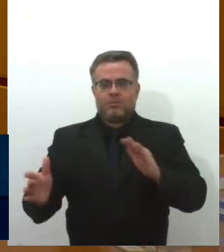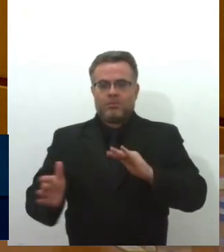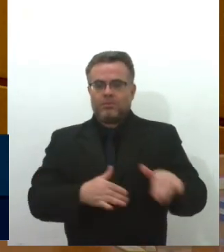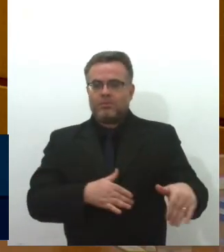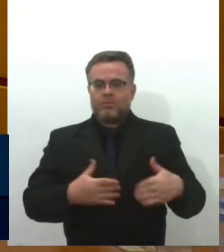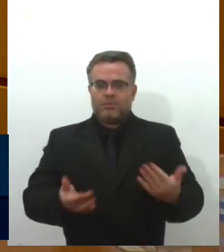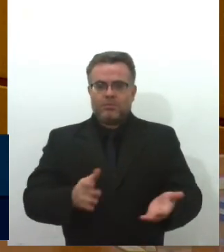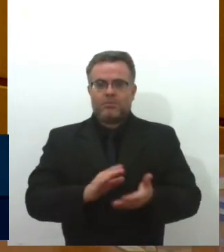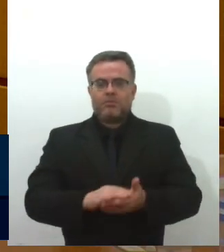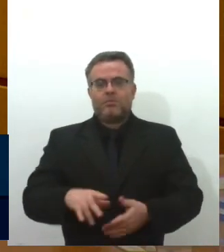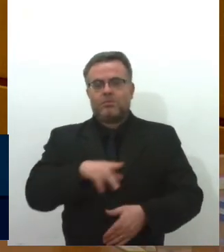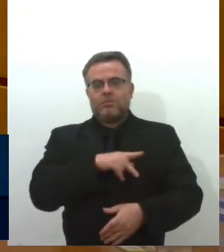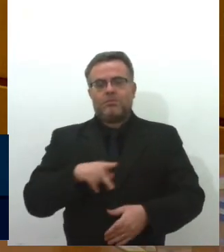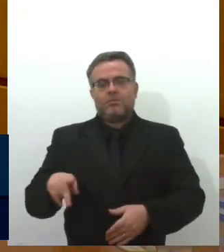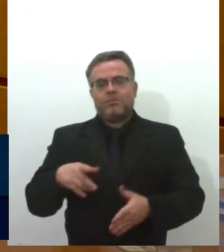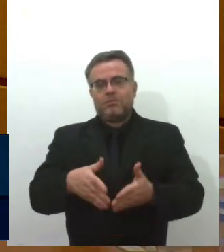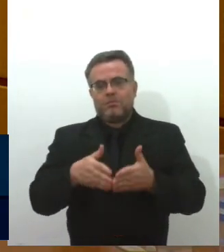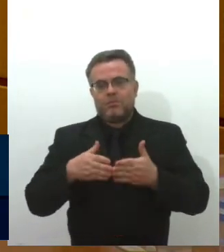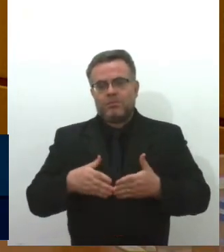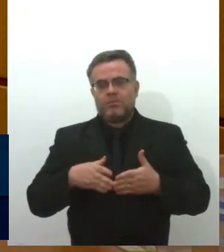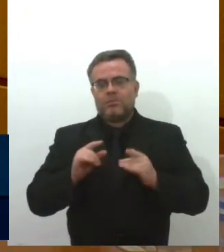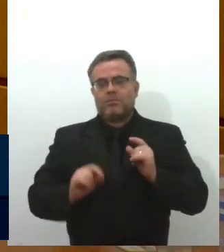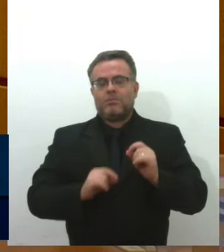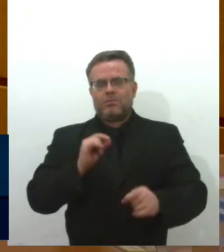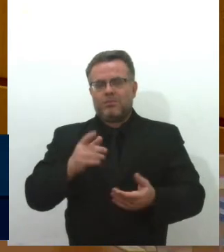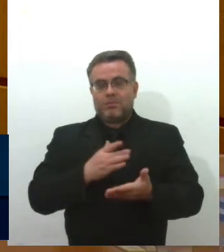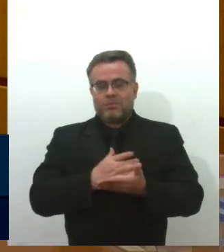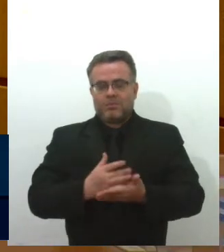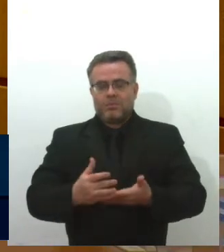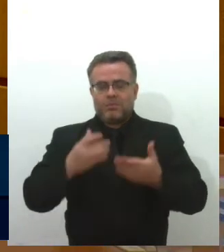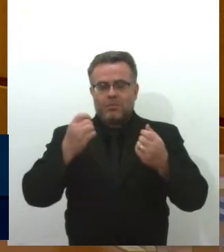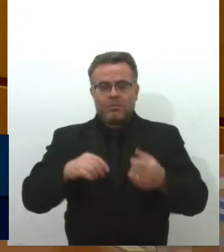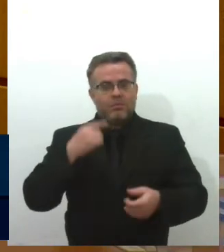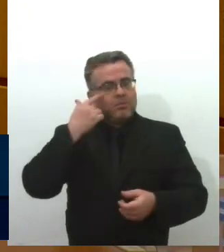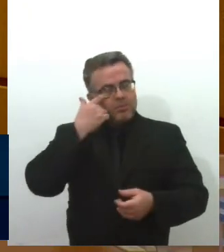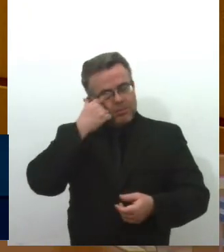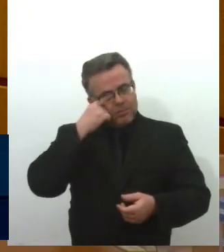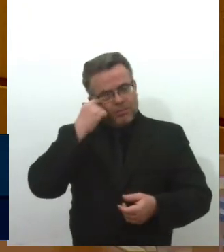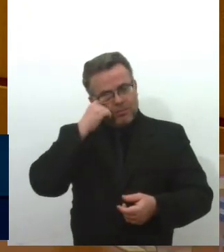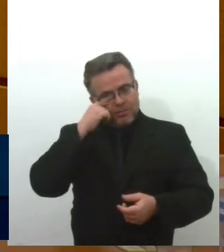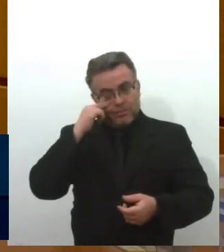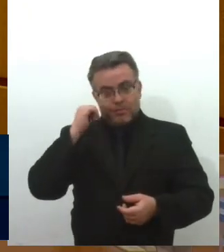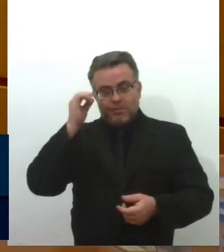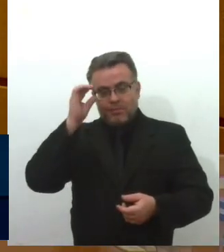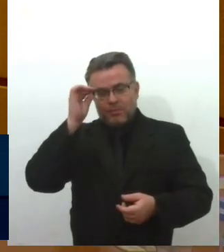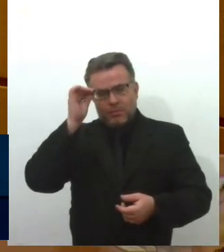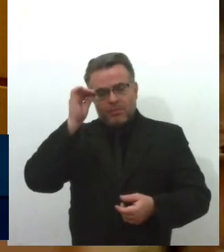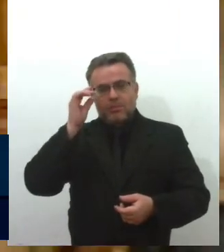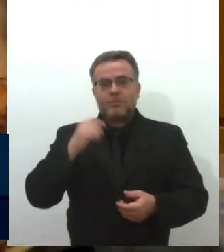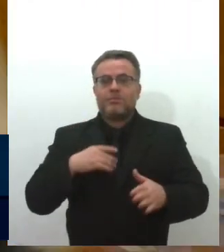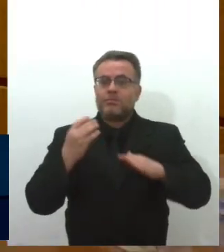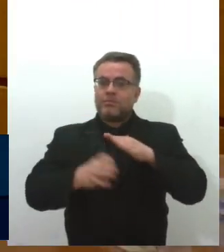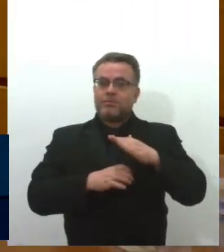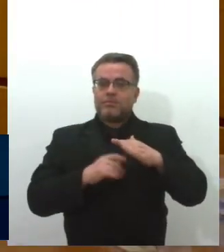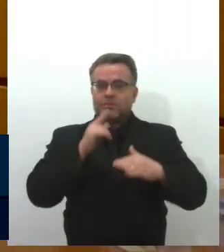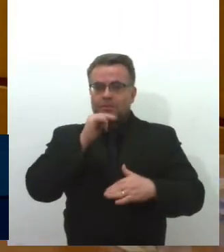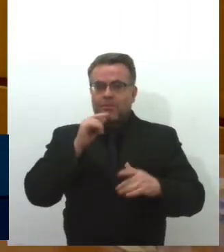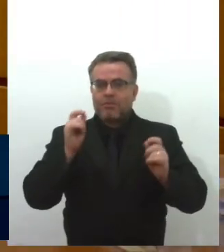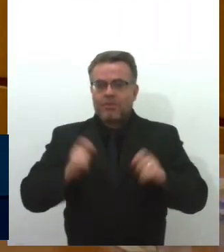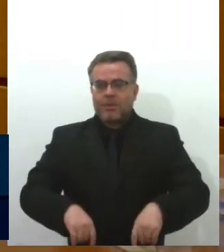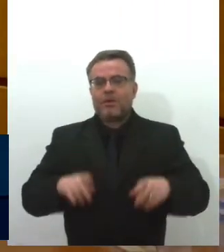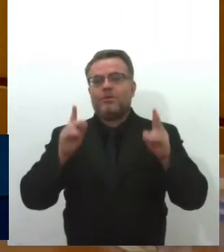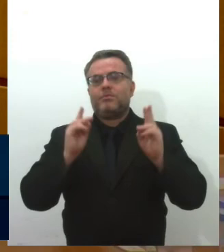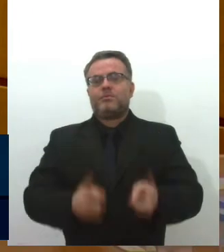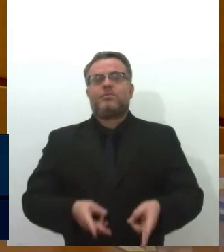Seu presidente, a gente quer recomeçar a falar da DESO, a problemática da DESO. Semana toda, incansavelmente,